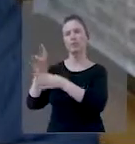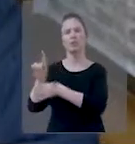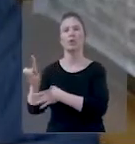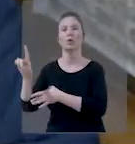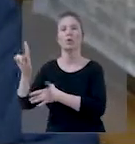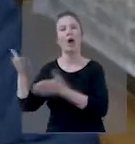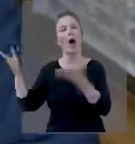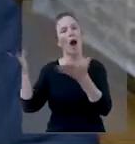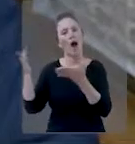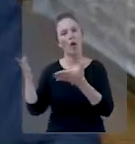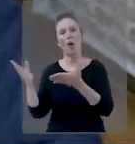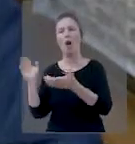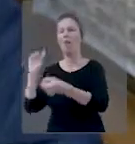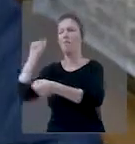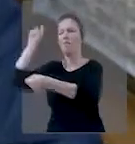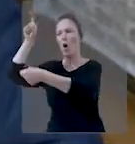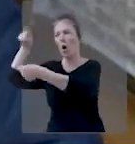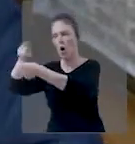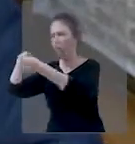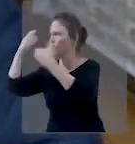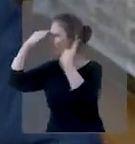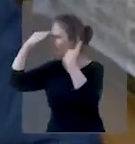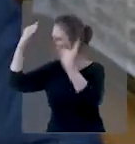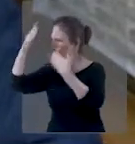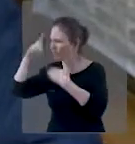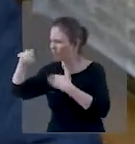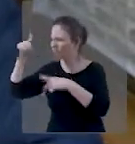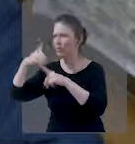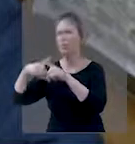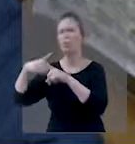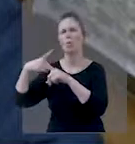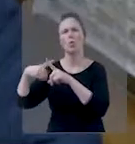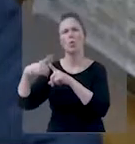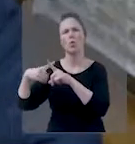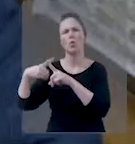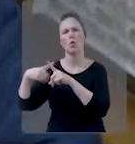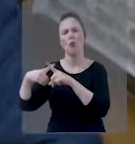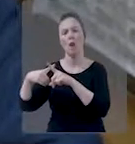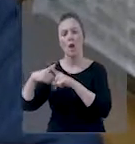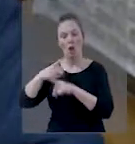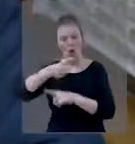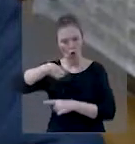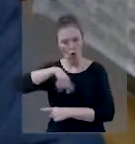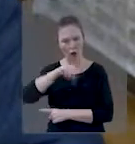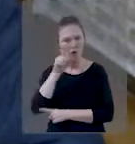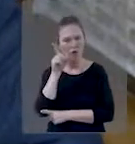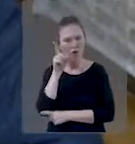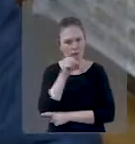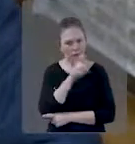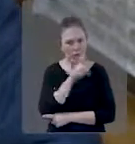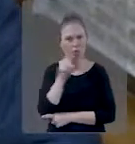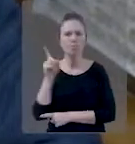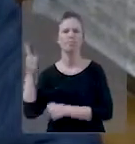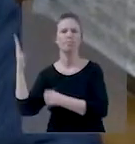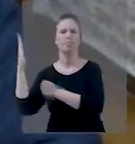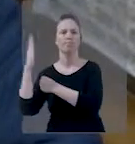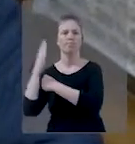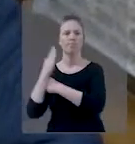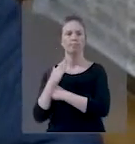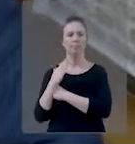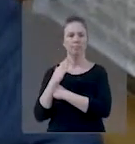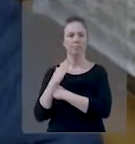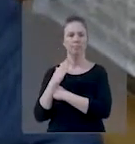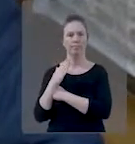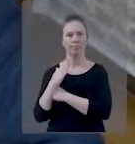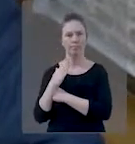abandonamos eles e agora nós estamos aqui de coração lavado agradecendo a Deus porque na nossa dificuldade ele